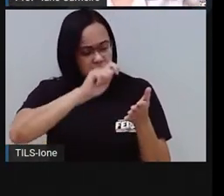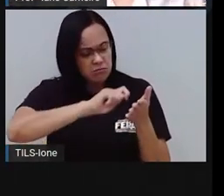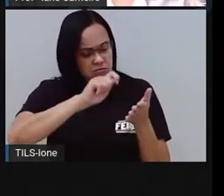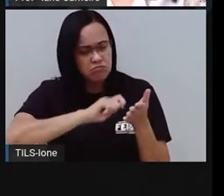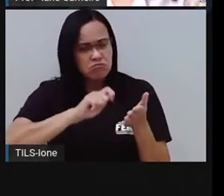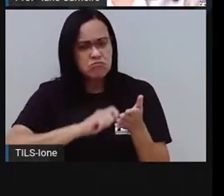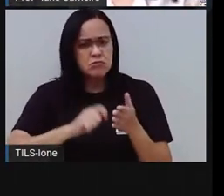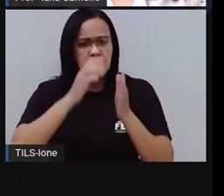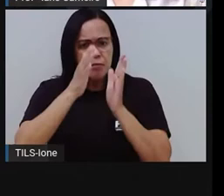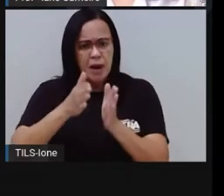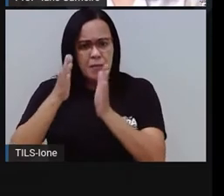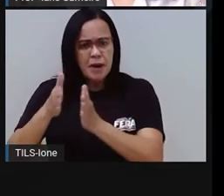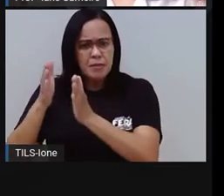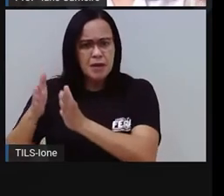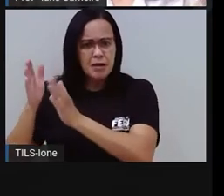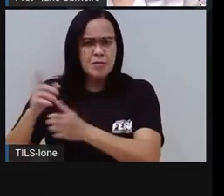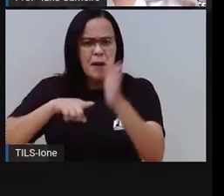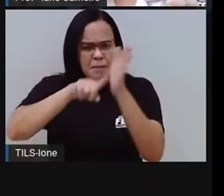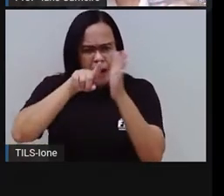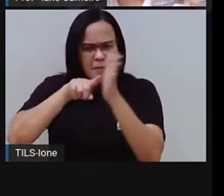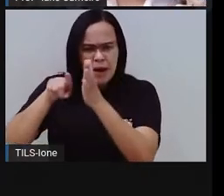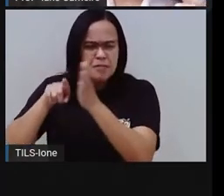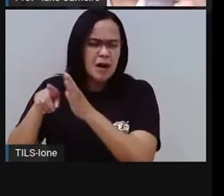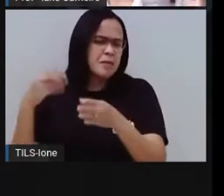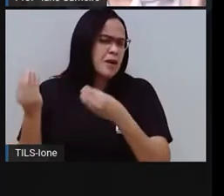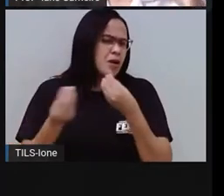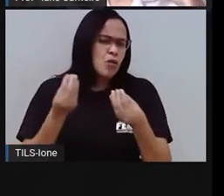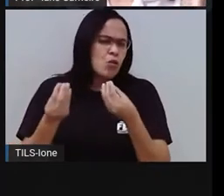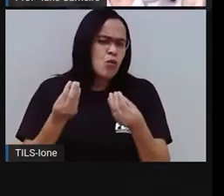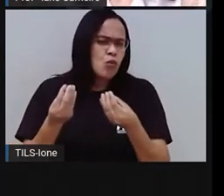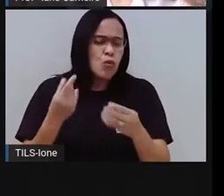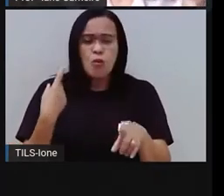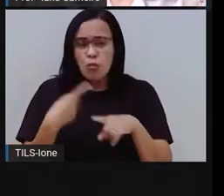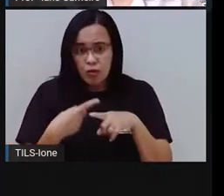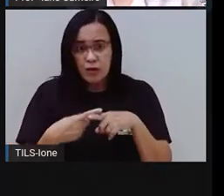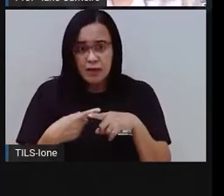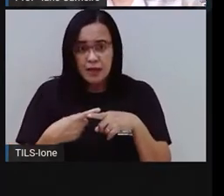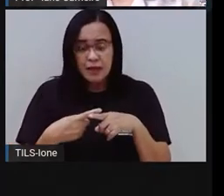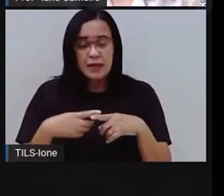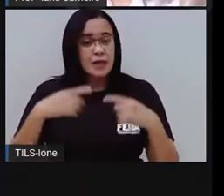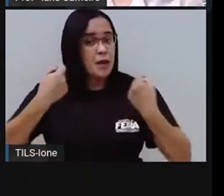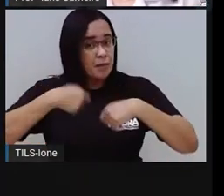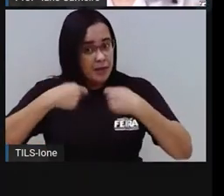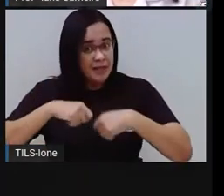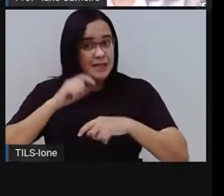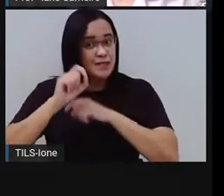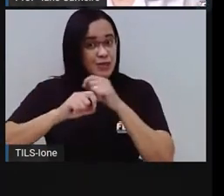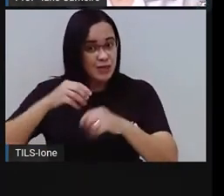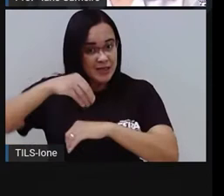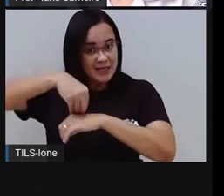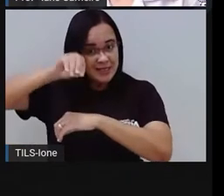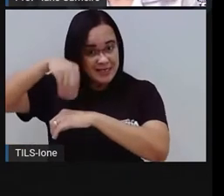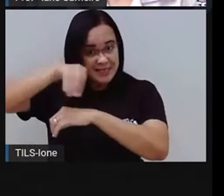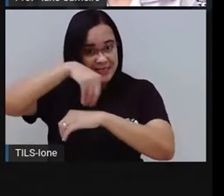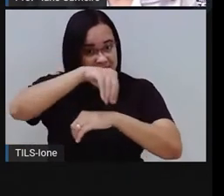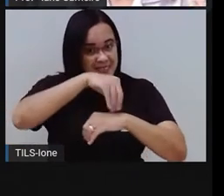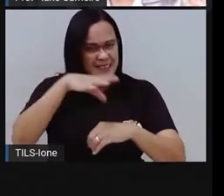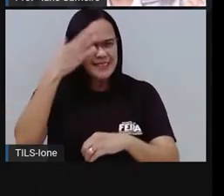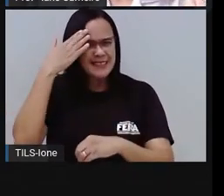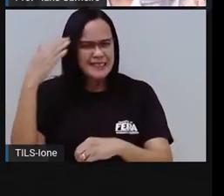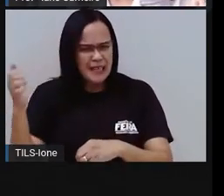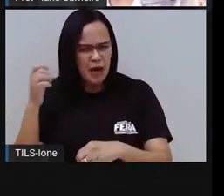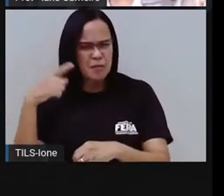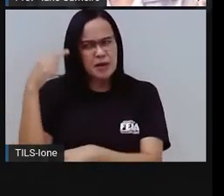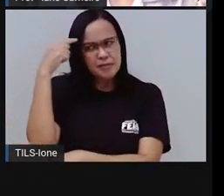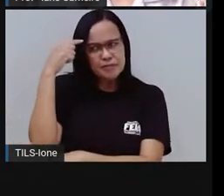brinca de adivinhas, a gente precisa ter algumas dicas, né? A gente precisa ter algumas pistas sobre o que as adivinhas vão falar, né? Para que a gente